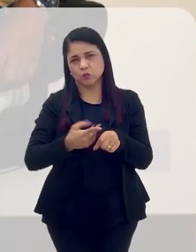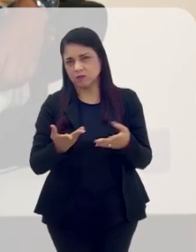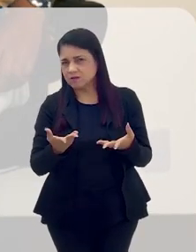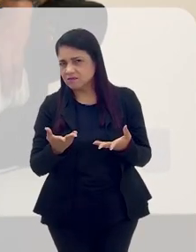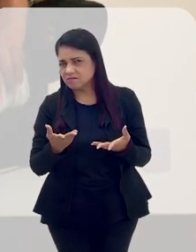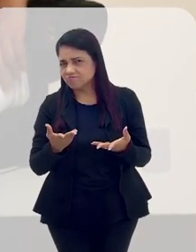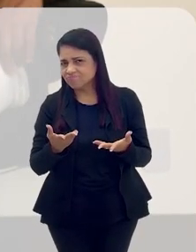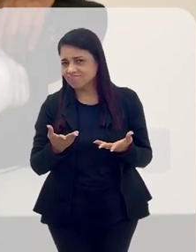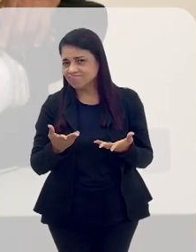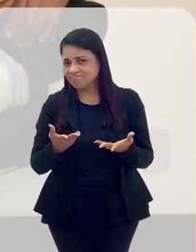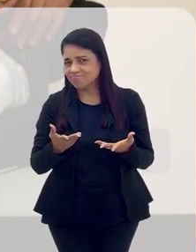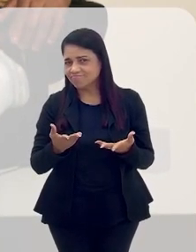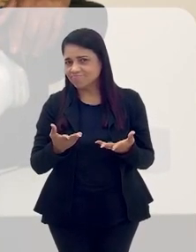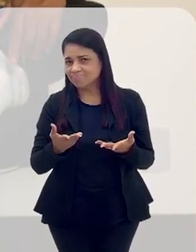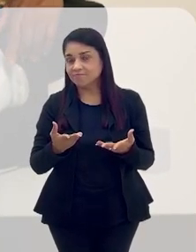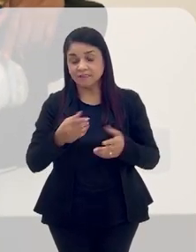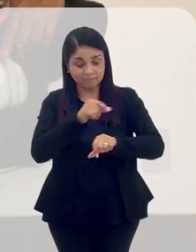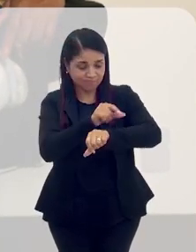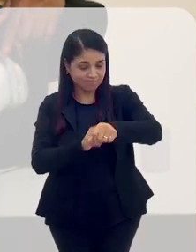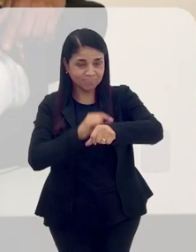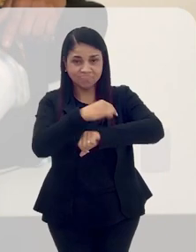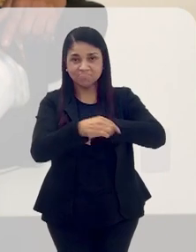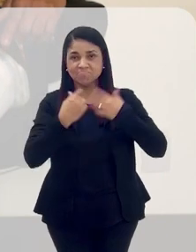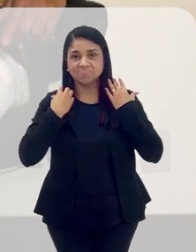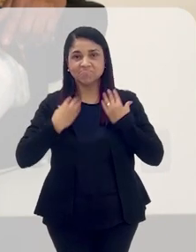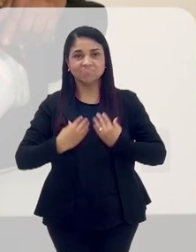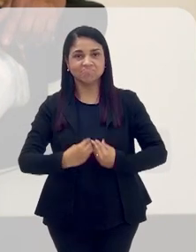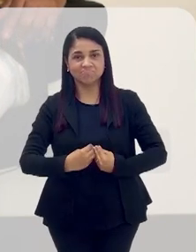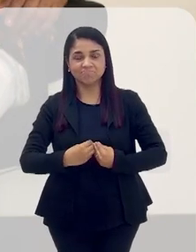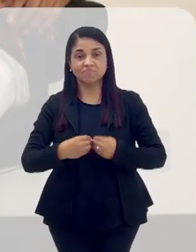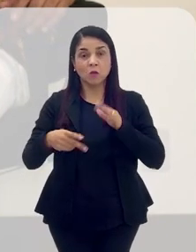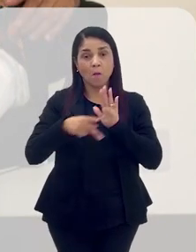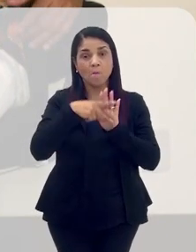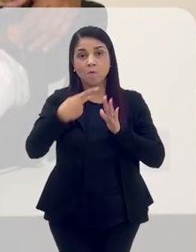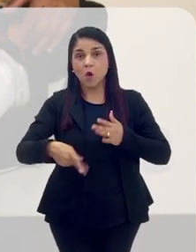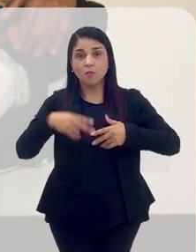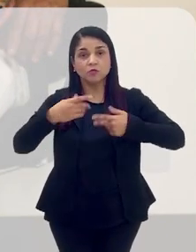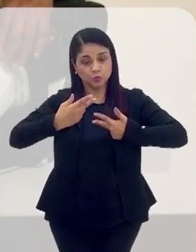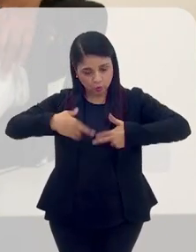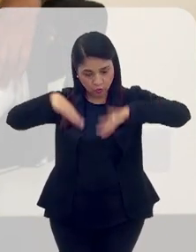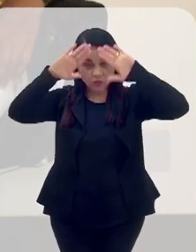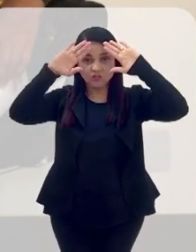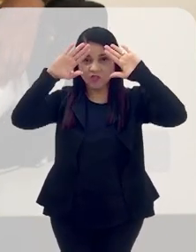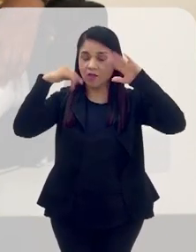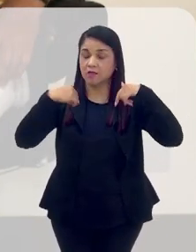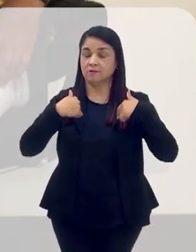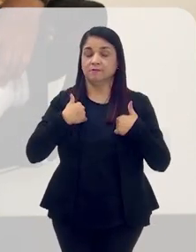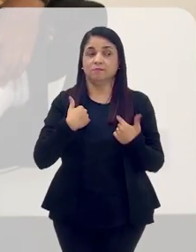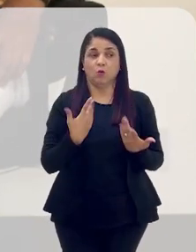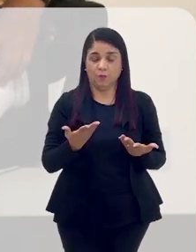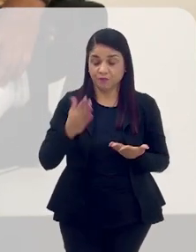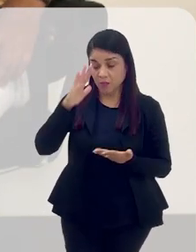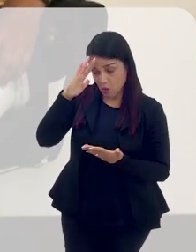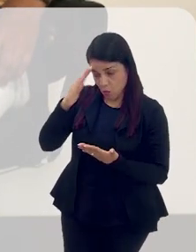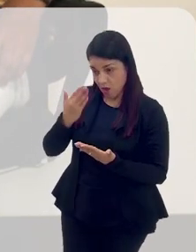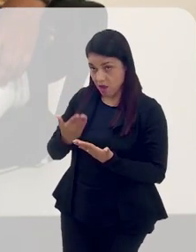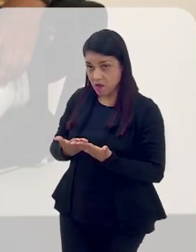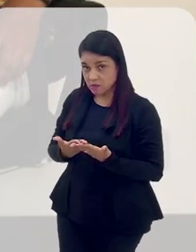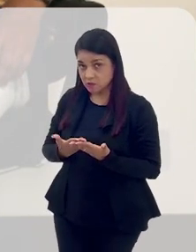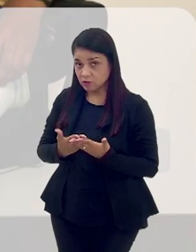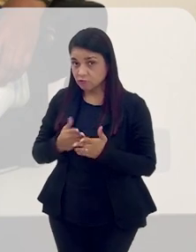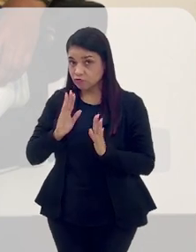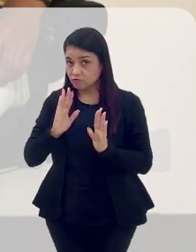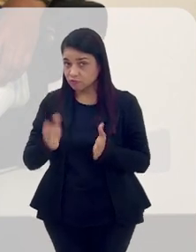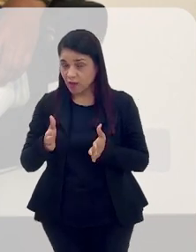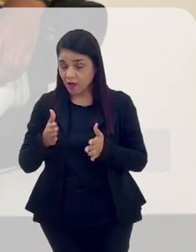nua, mas com os aderências dos orixás. Eu acredito que nós, já há algum